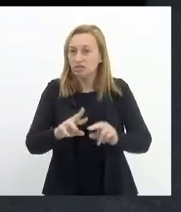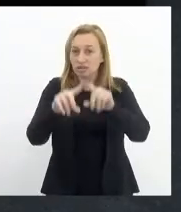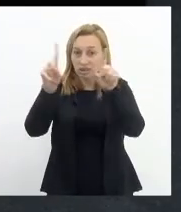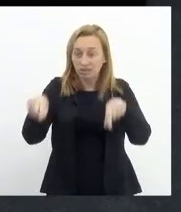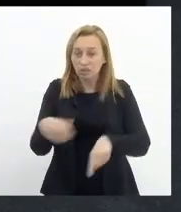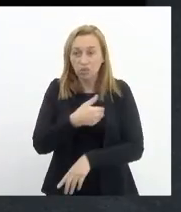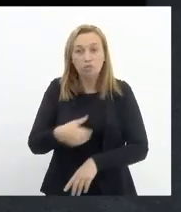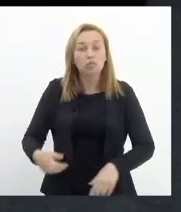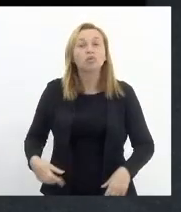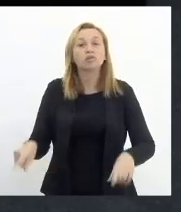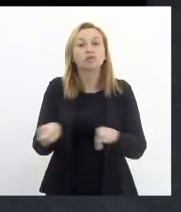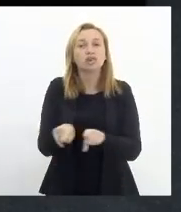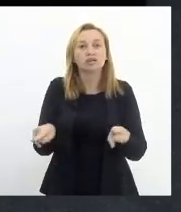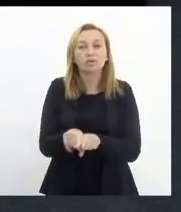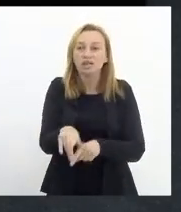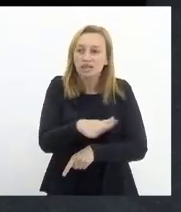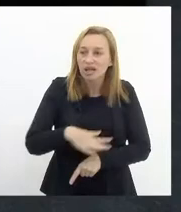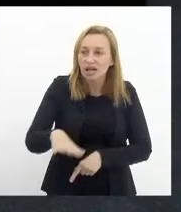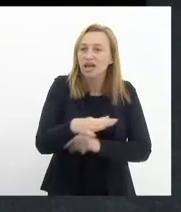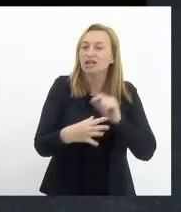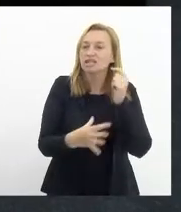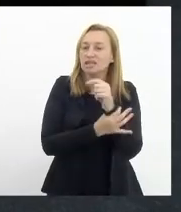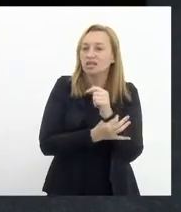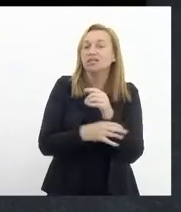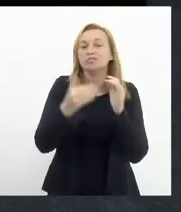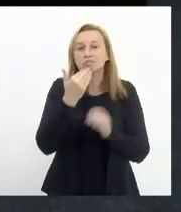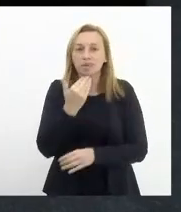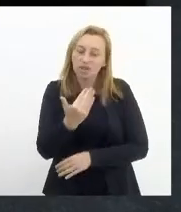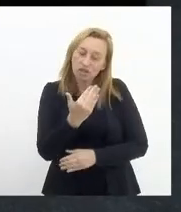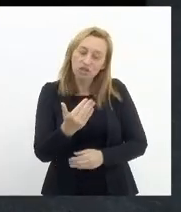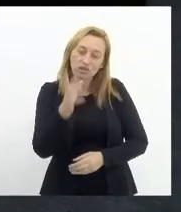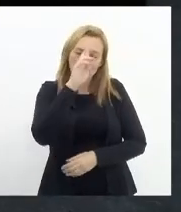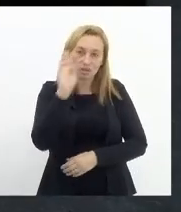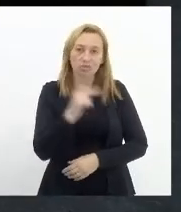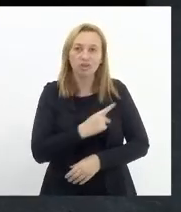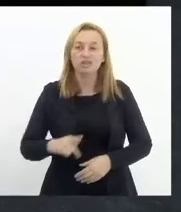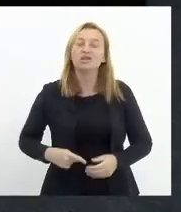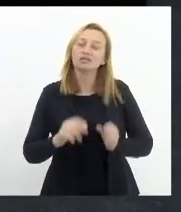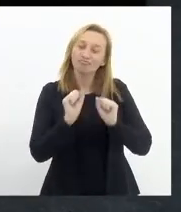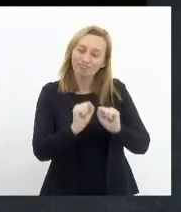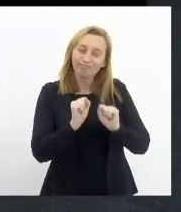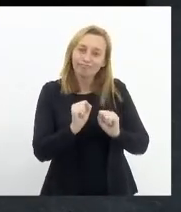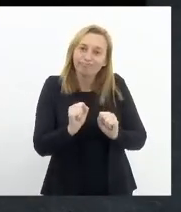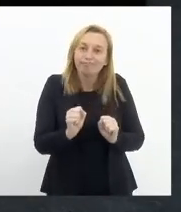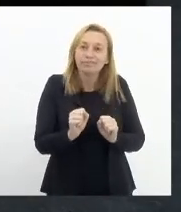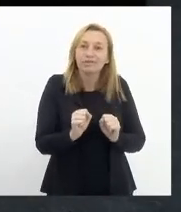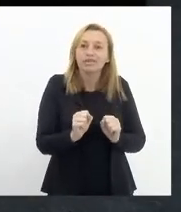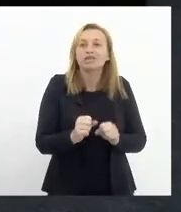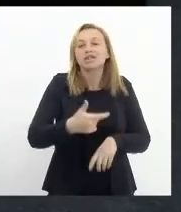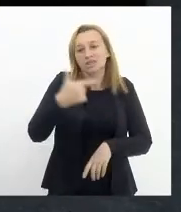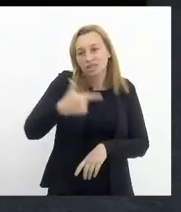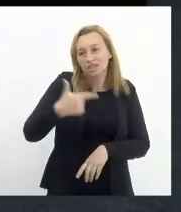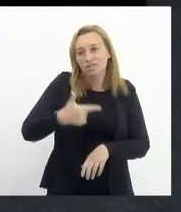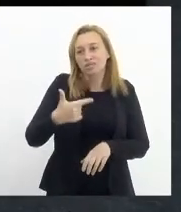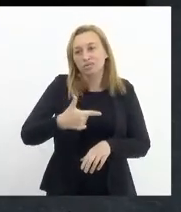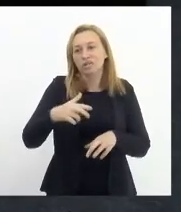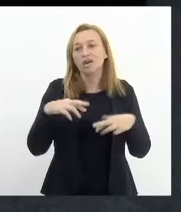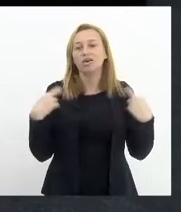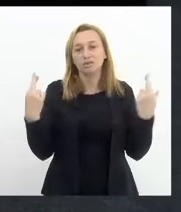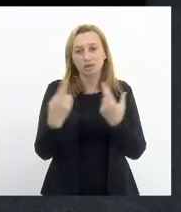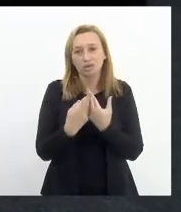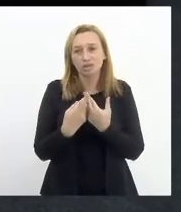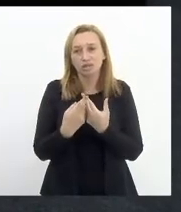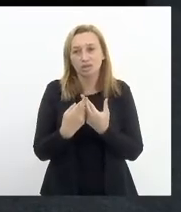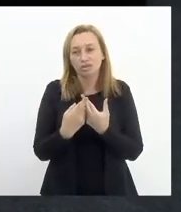públicos também da área da segurança, então, pedi a vossa excelência para, se possível, antecipar para a segunda sessão